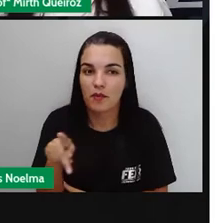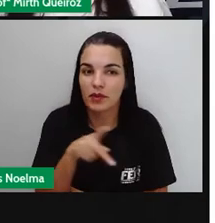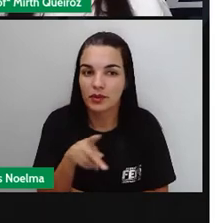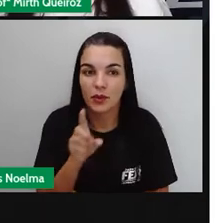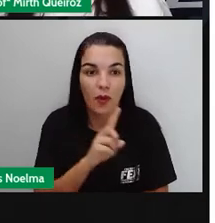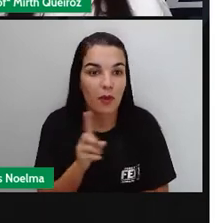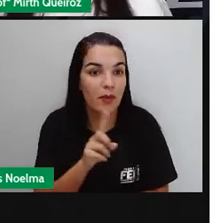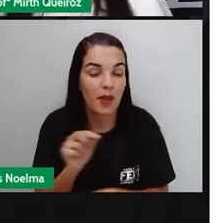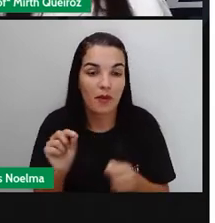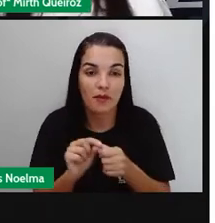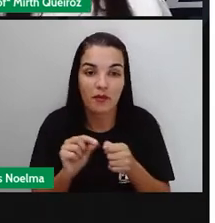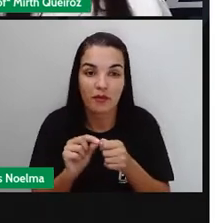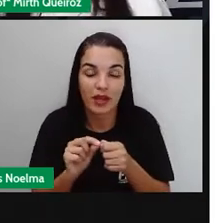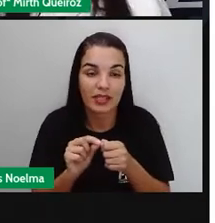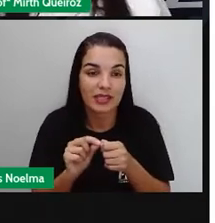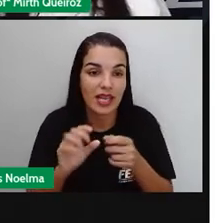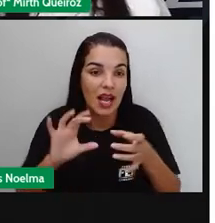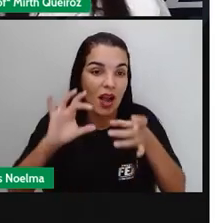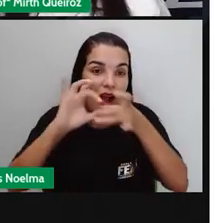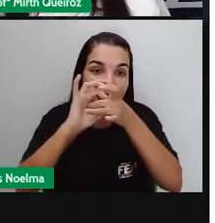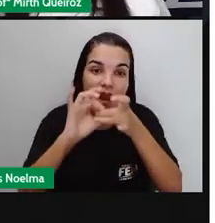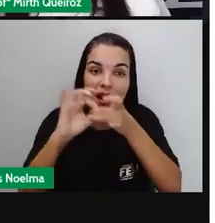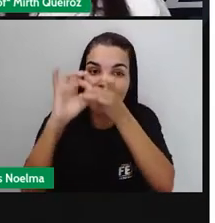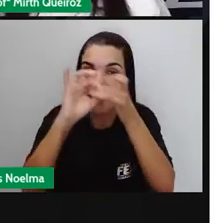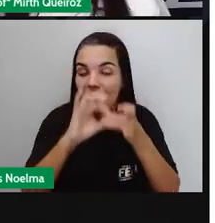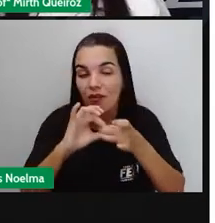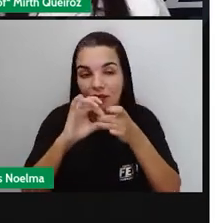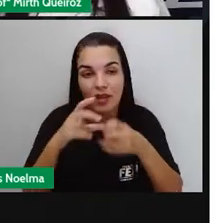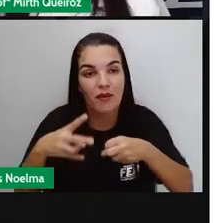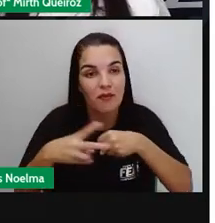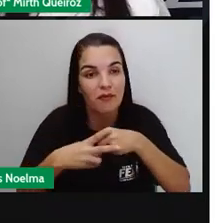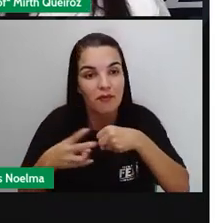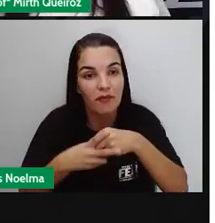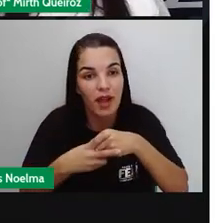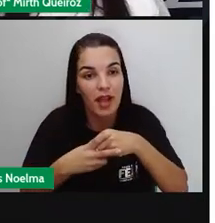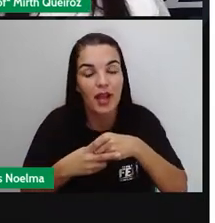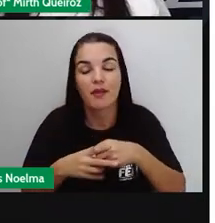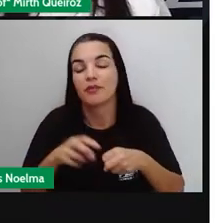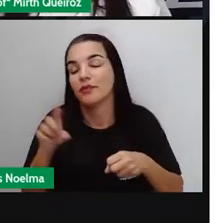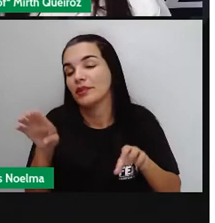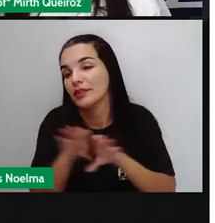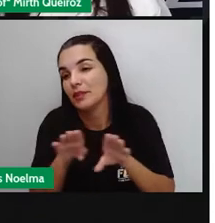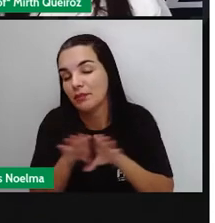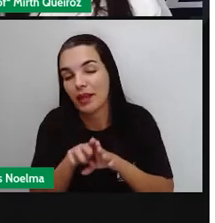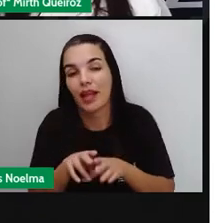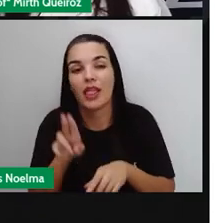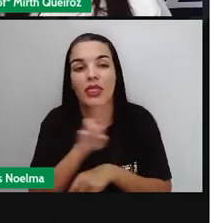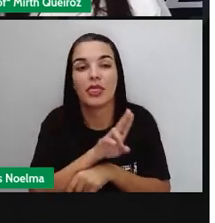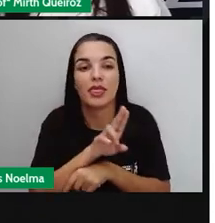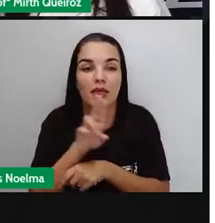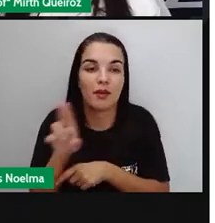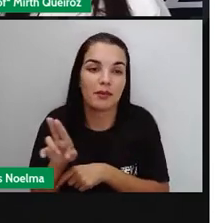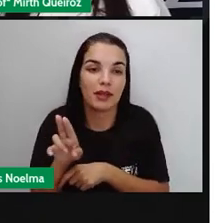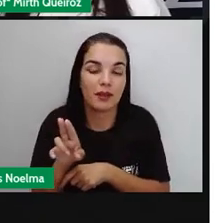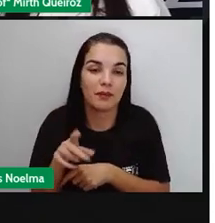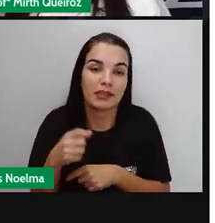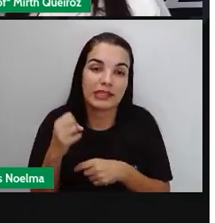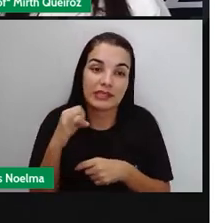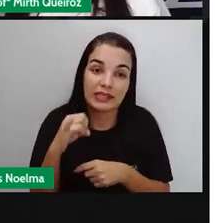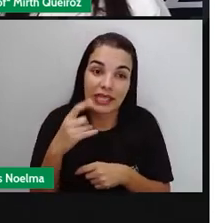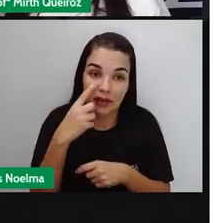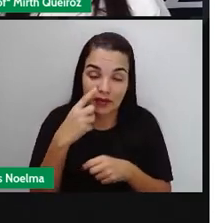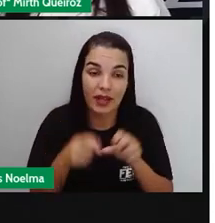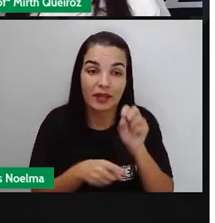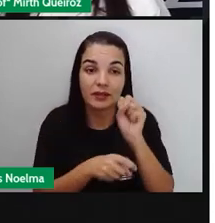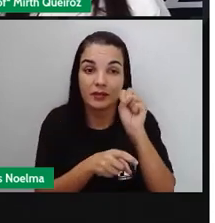professor. Observe se todos os verbos concordam com seus sujeitos e se os substantivos estão